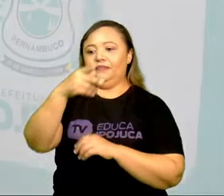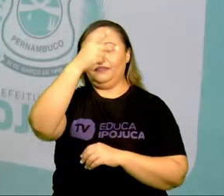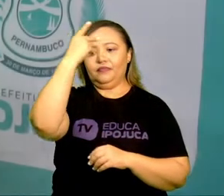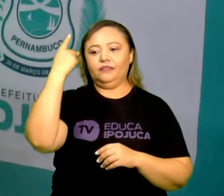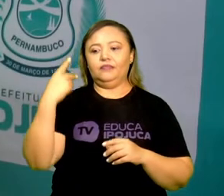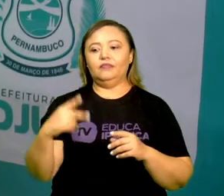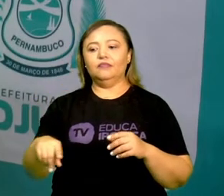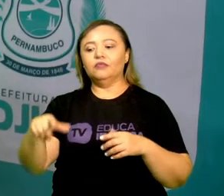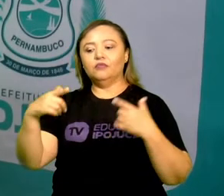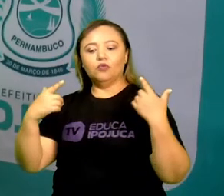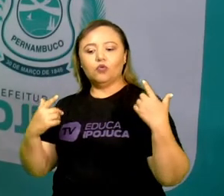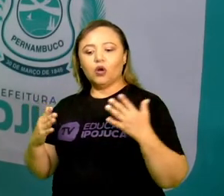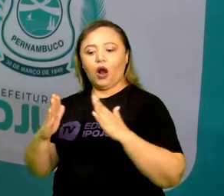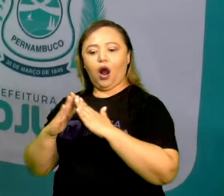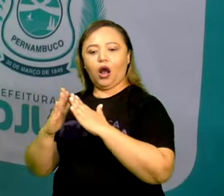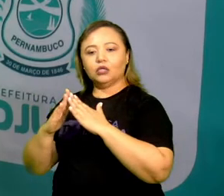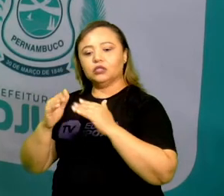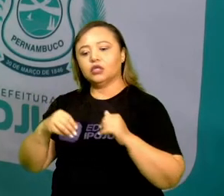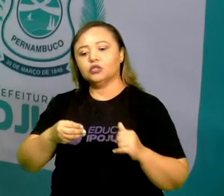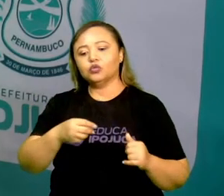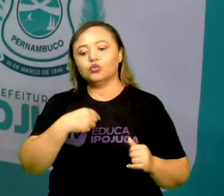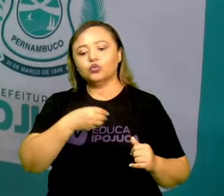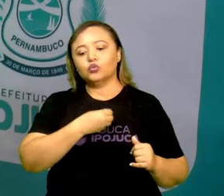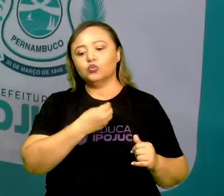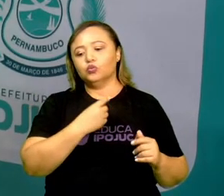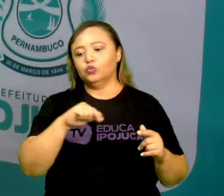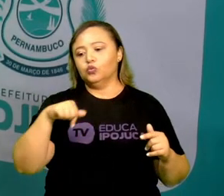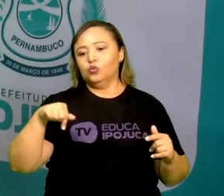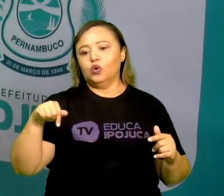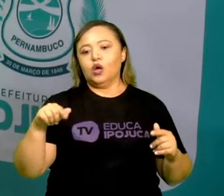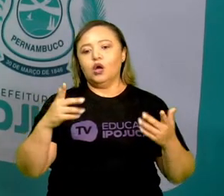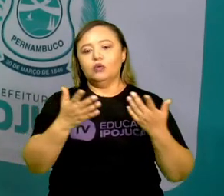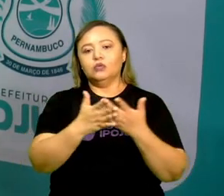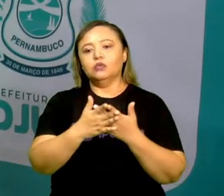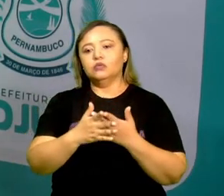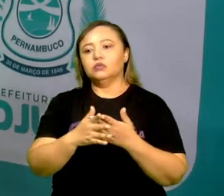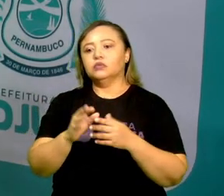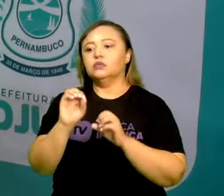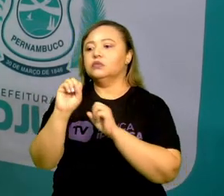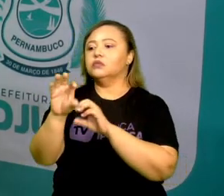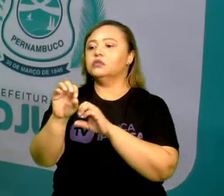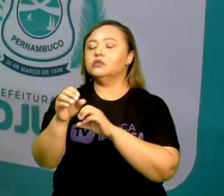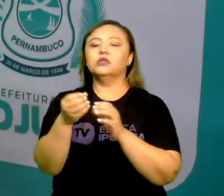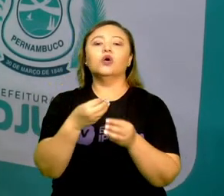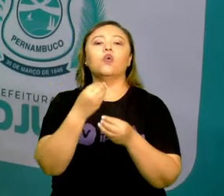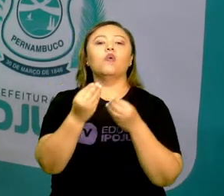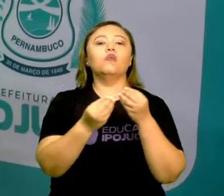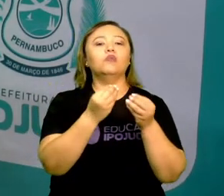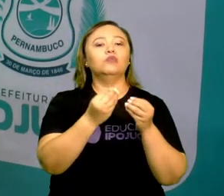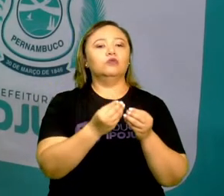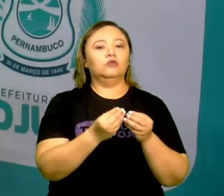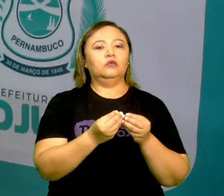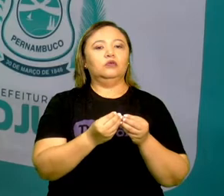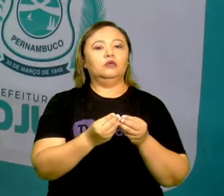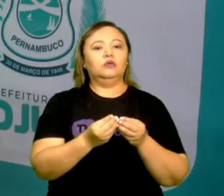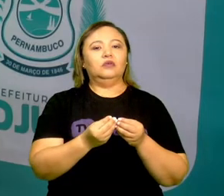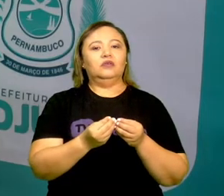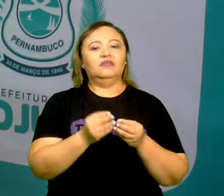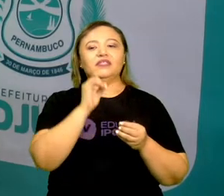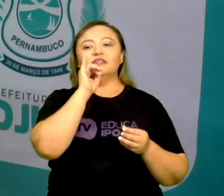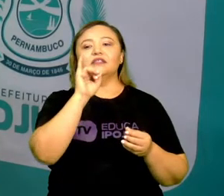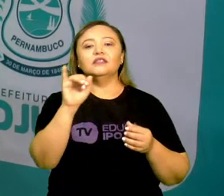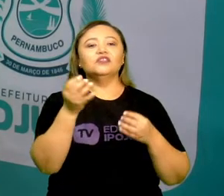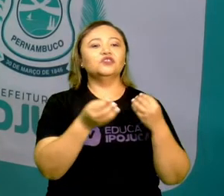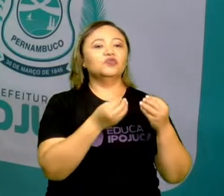está? O que é que você mostra... O é que você faz quando você quer ensinar para alguém onde é que você está? Ou a sua